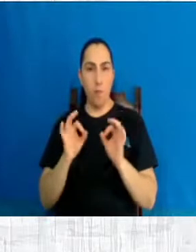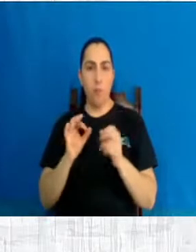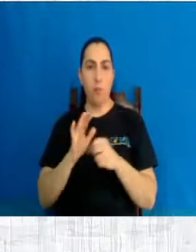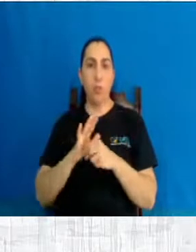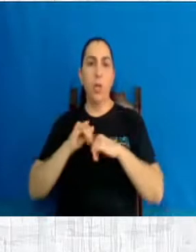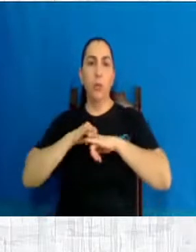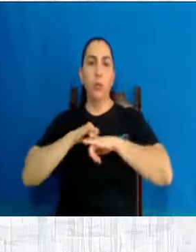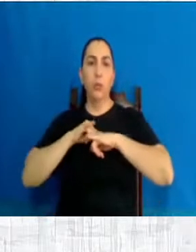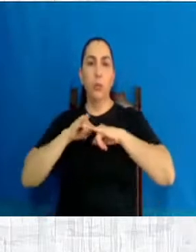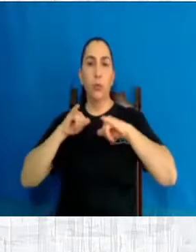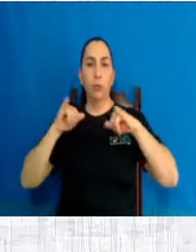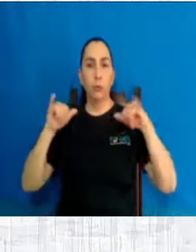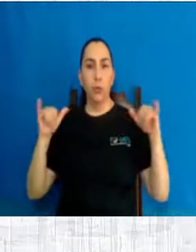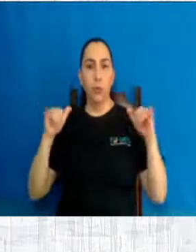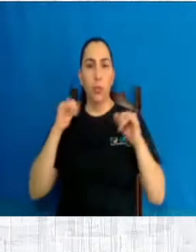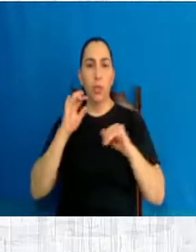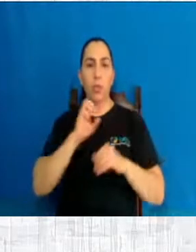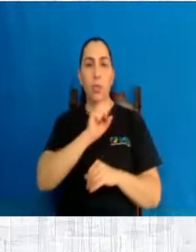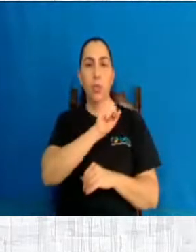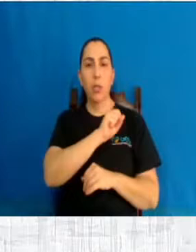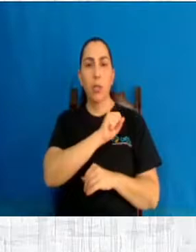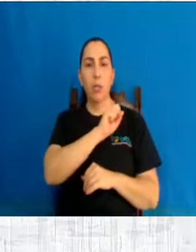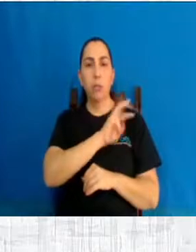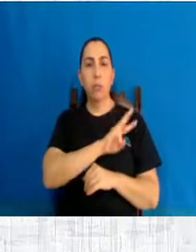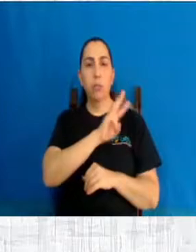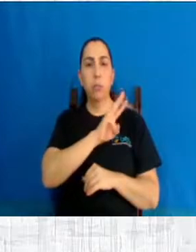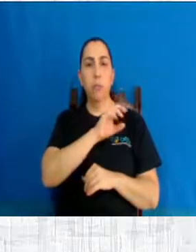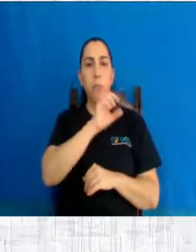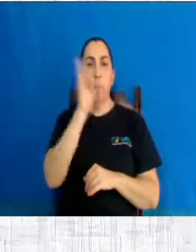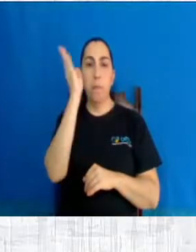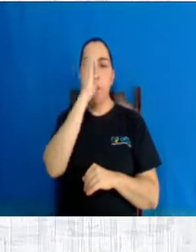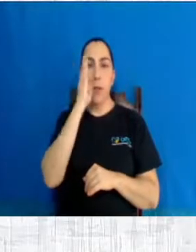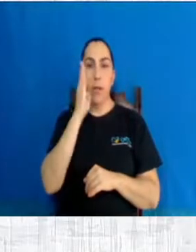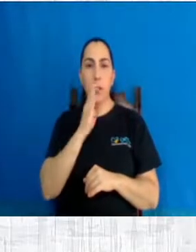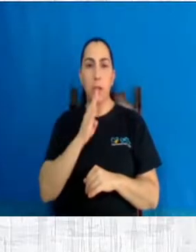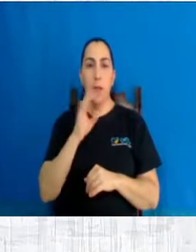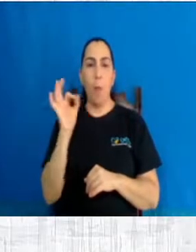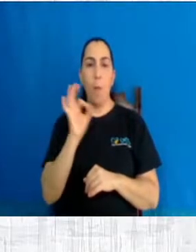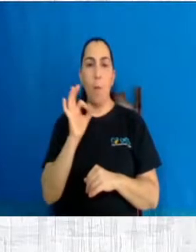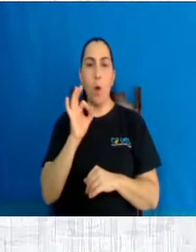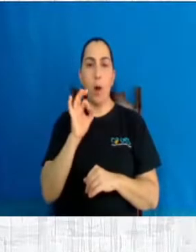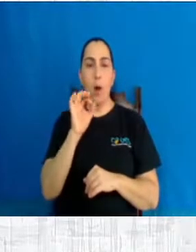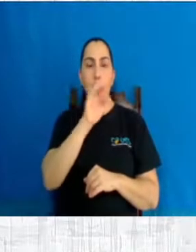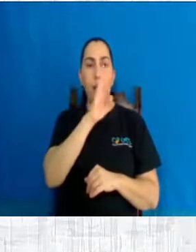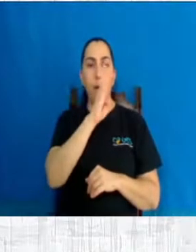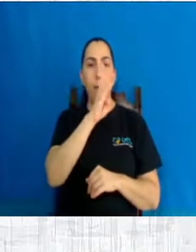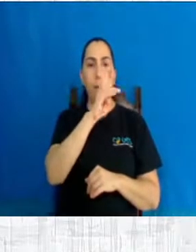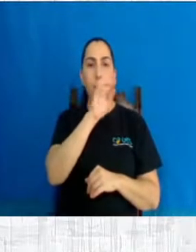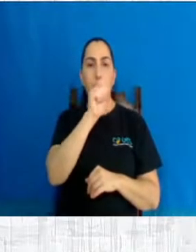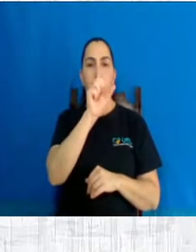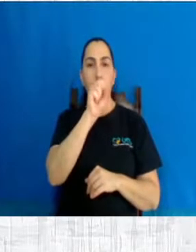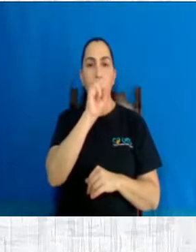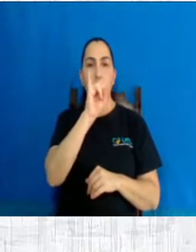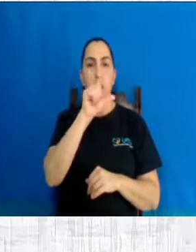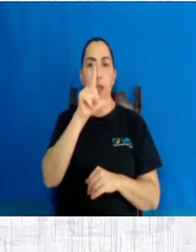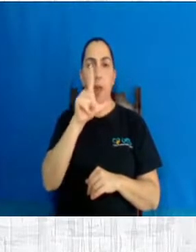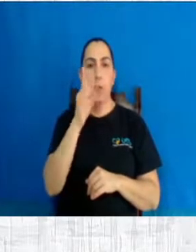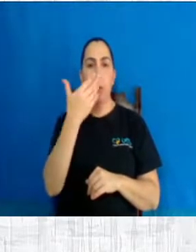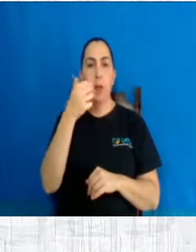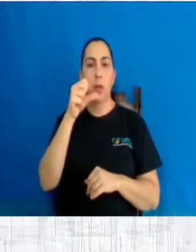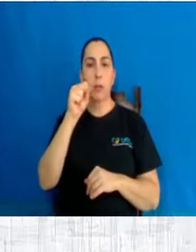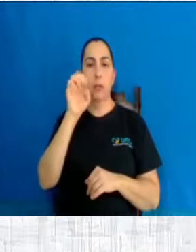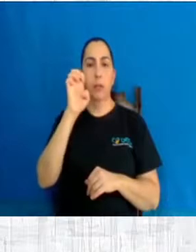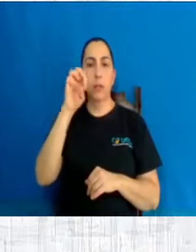divulgue, o site é brasilsemaborto.org, não tem o BRzinho no final não, tá? brasilsemaborto